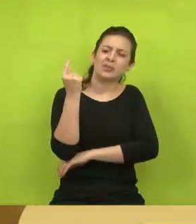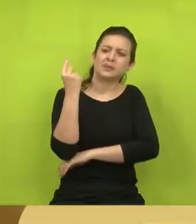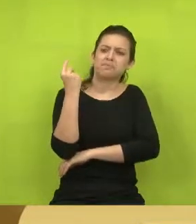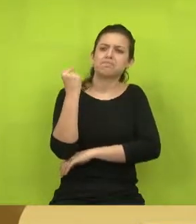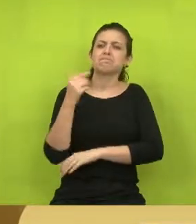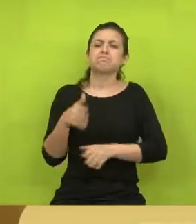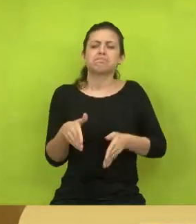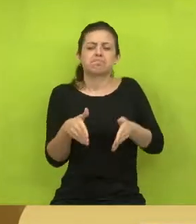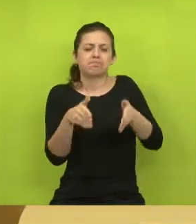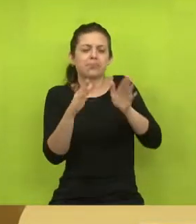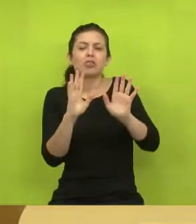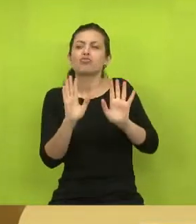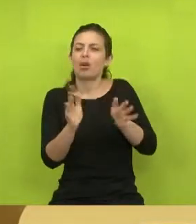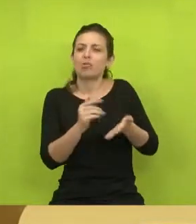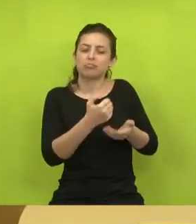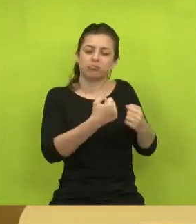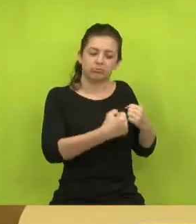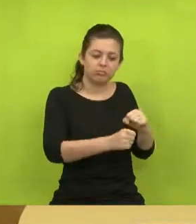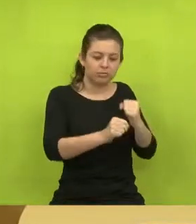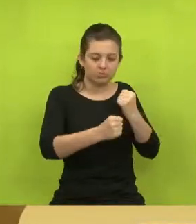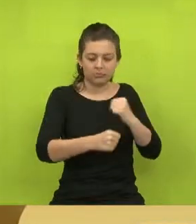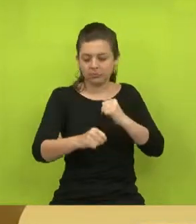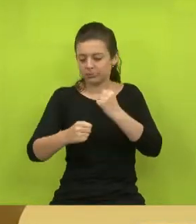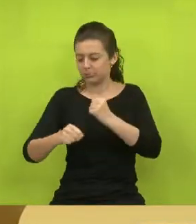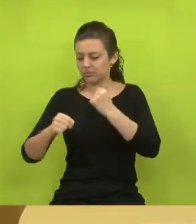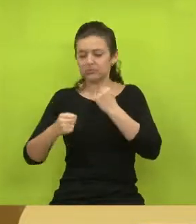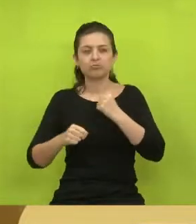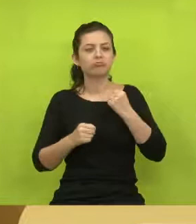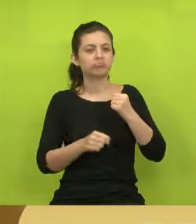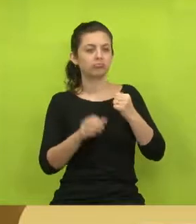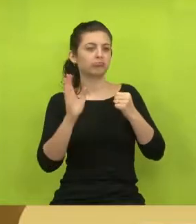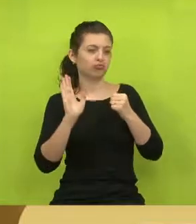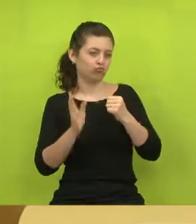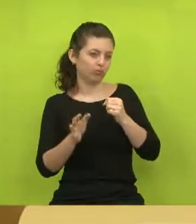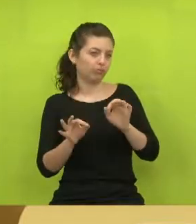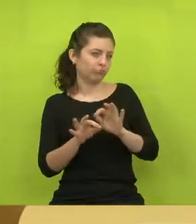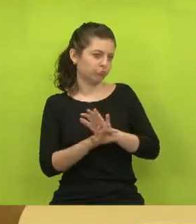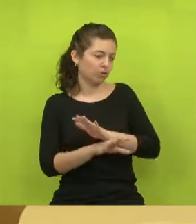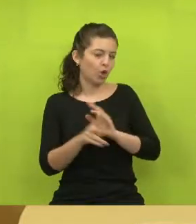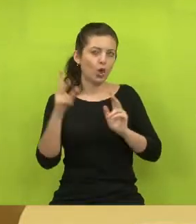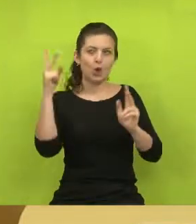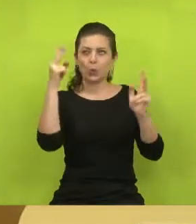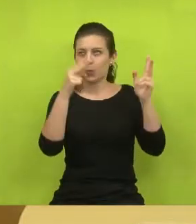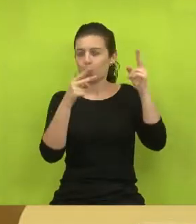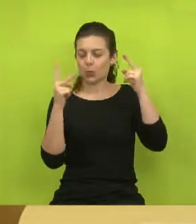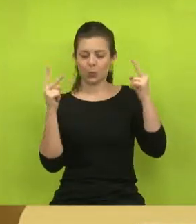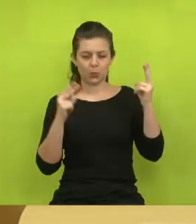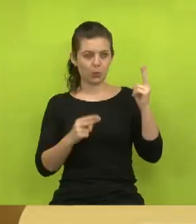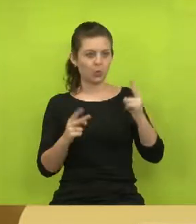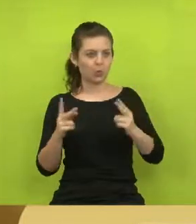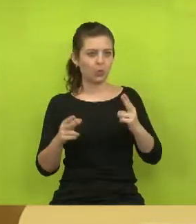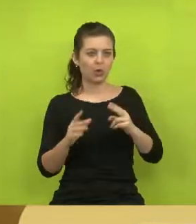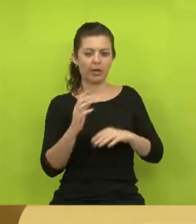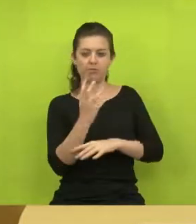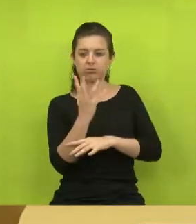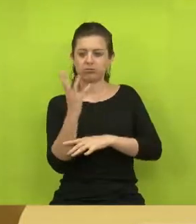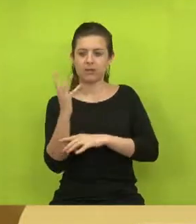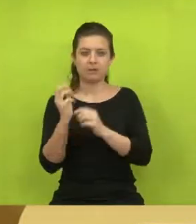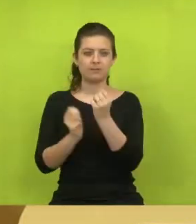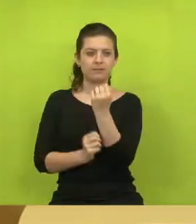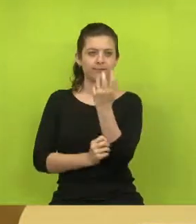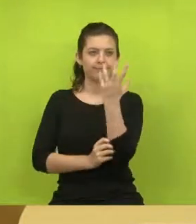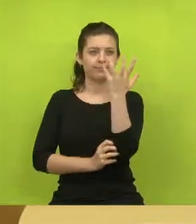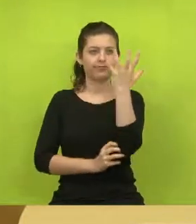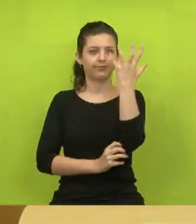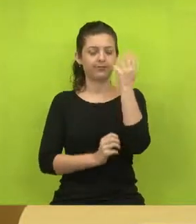prédio, ele se encontra varrido. Fizeram uma varreção no prédio, tá? Cortaram lá os matos que estavam saindo